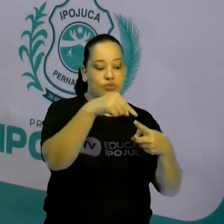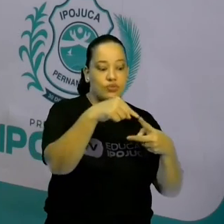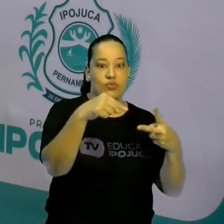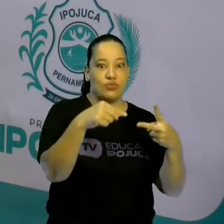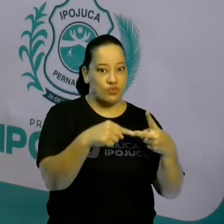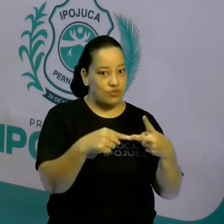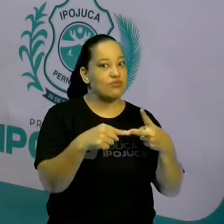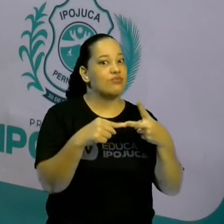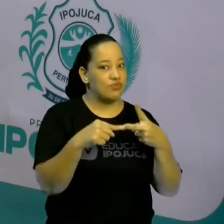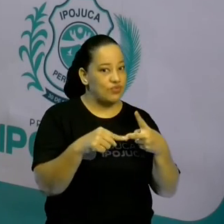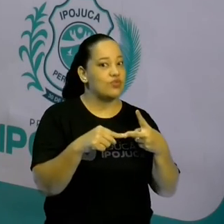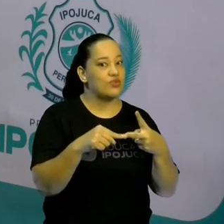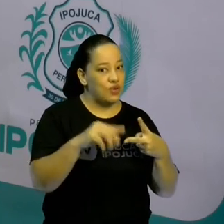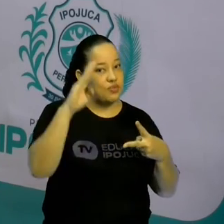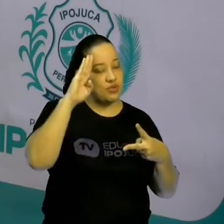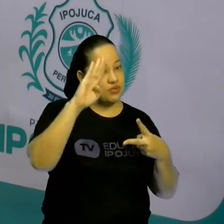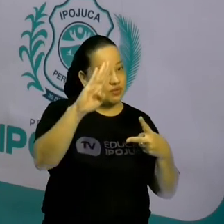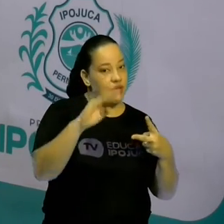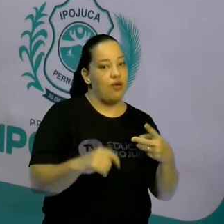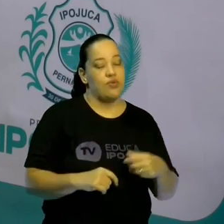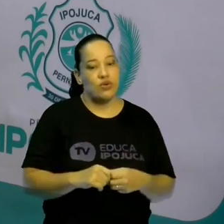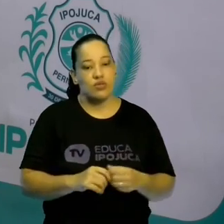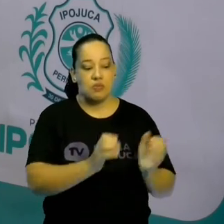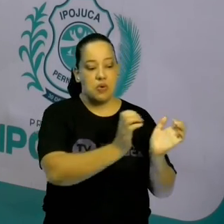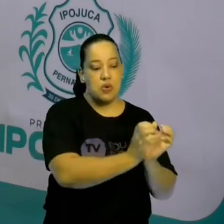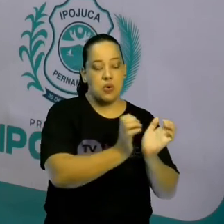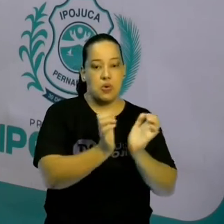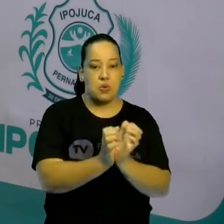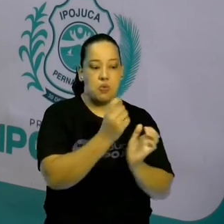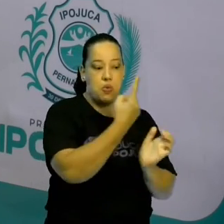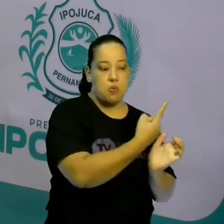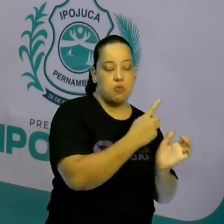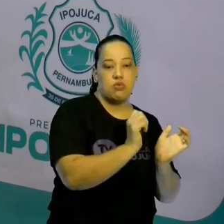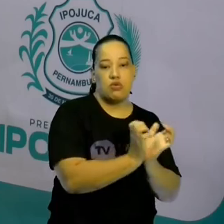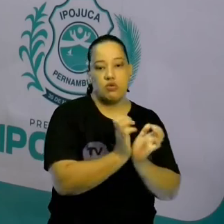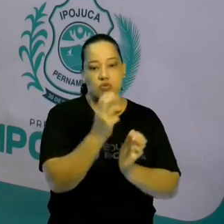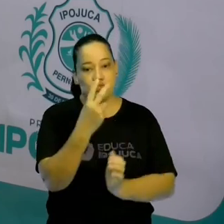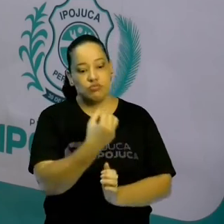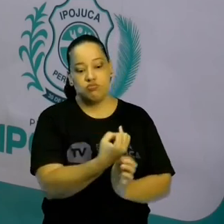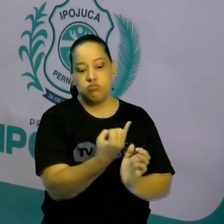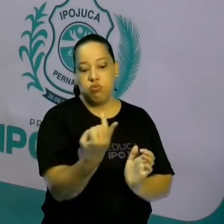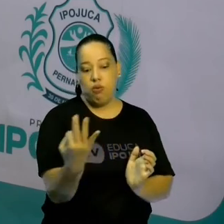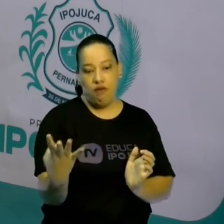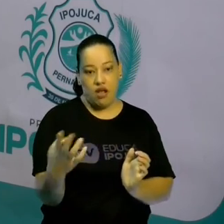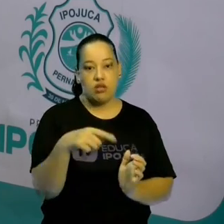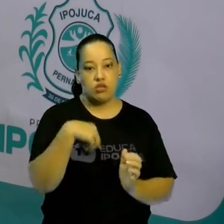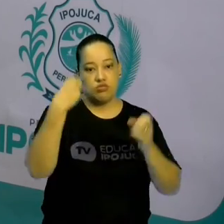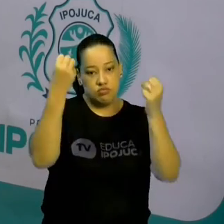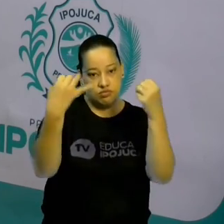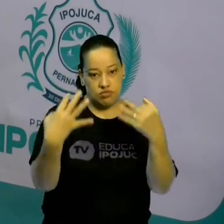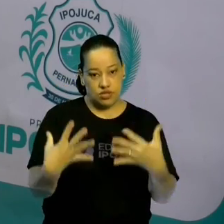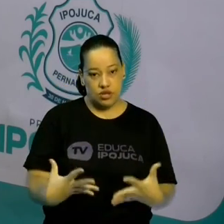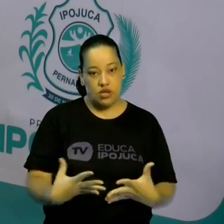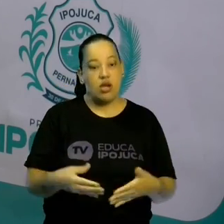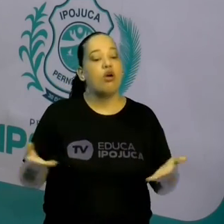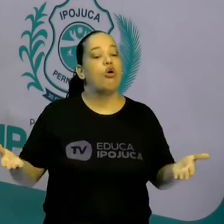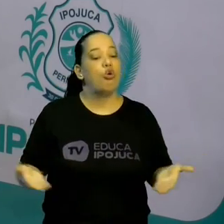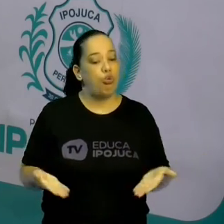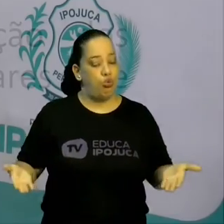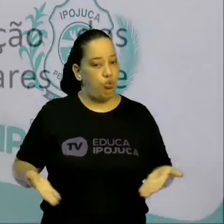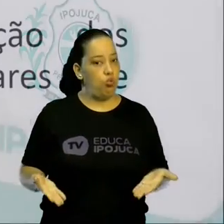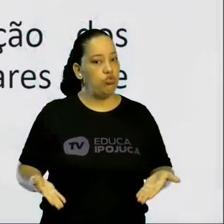Eucarionte, procarionte, unicelular, pluricelular. Tudo isso a gente falou. Então, o que é que eu quero hoje?